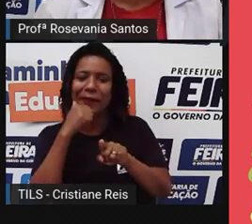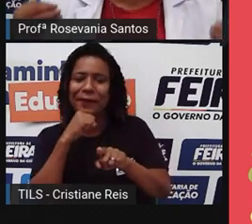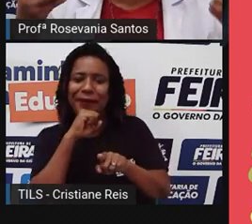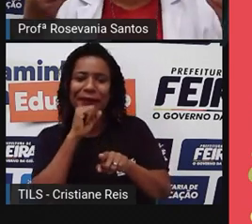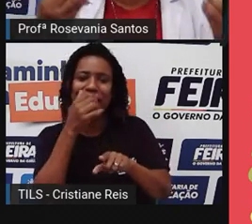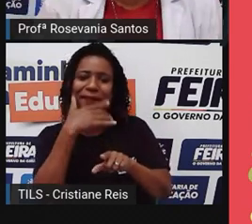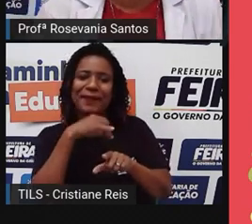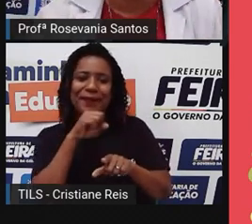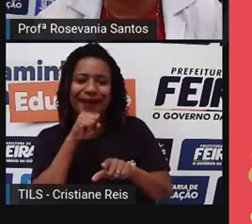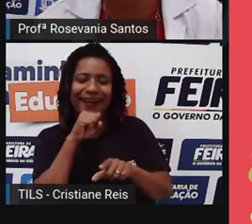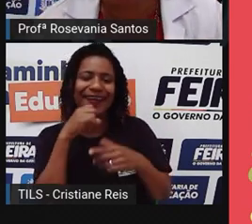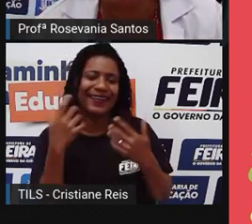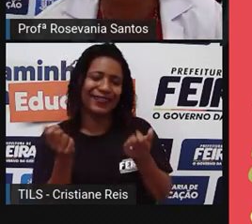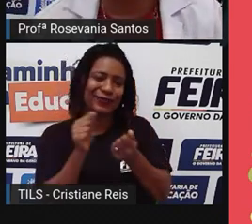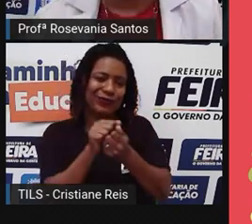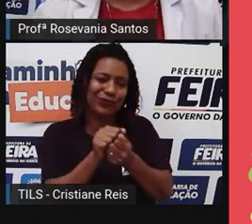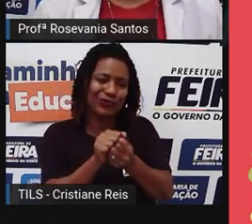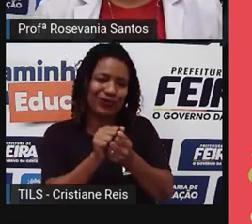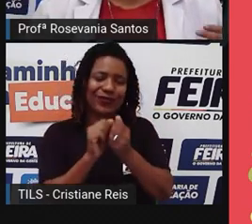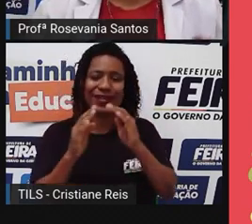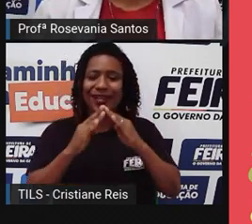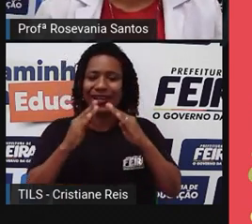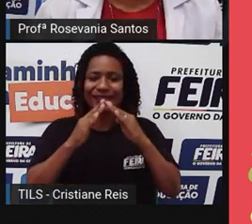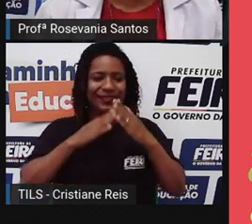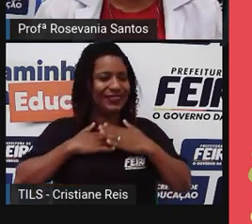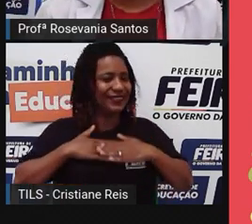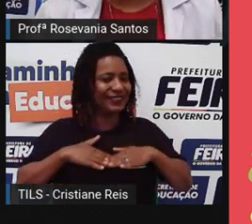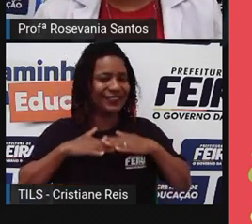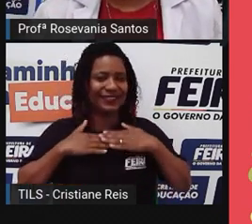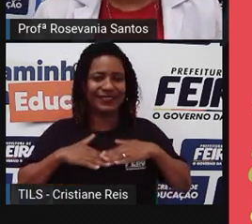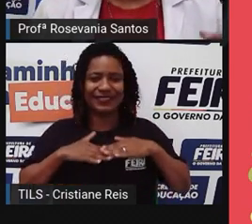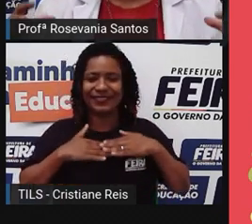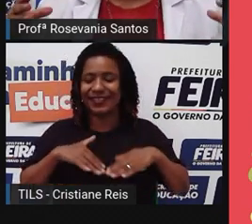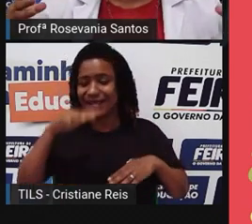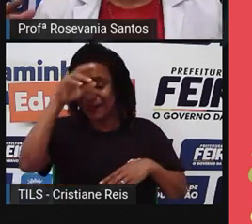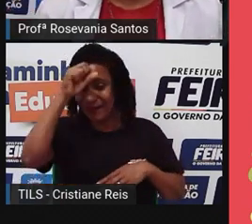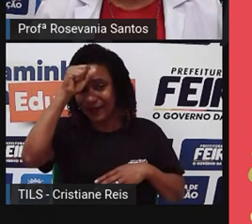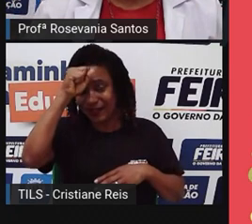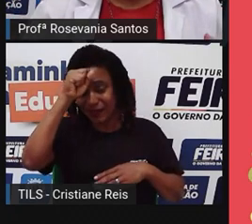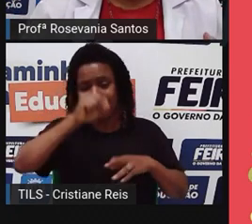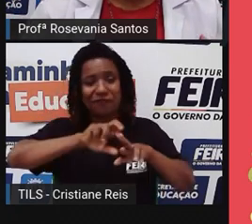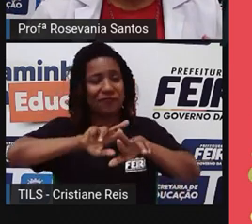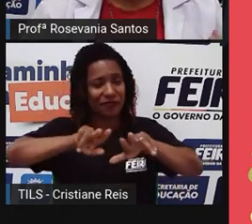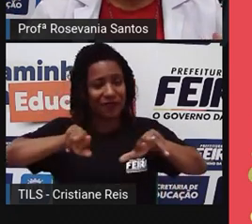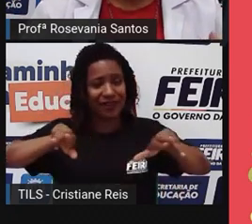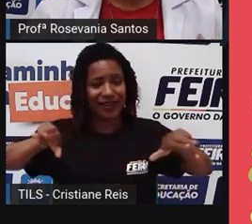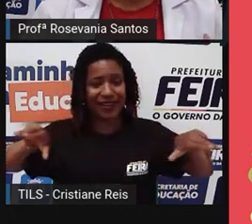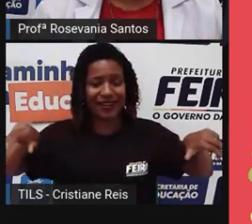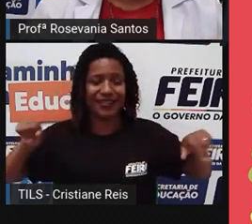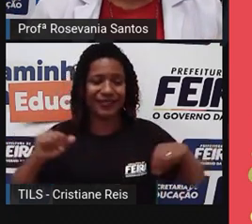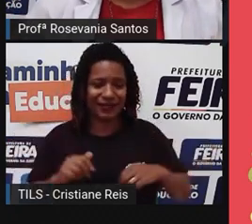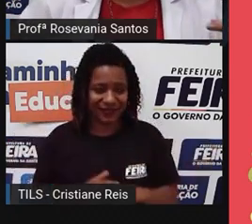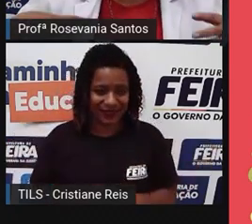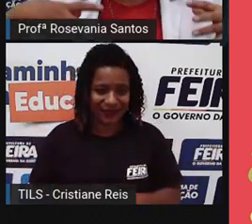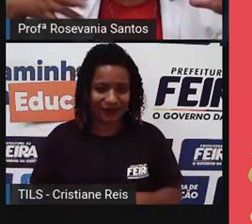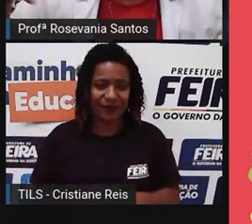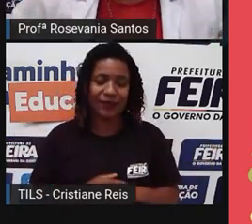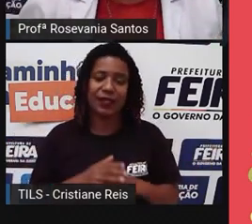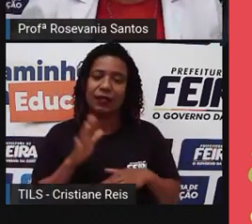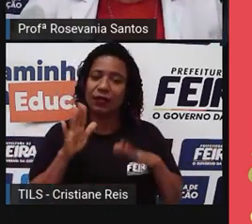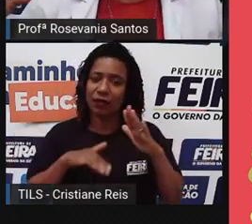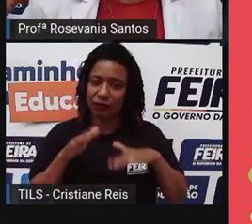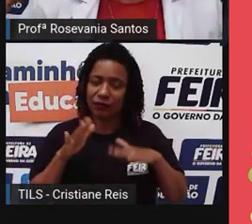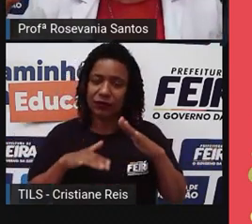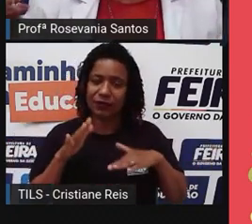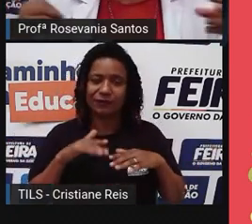mamãe, de ter uma vida confortável. Vocês aprenderam tudo, né? Até, bora dizer assim, porque às vezes a gente pensa